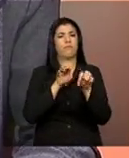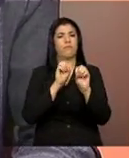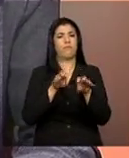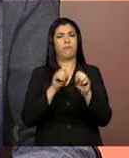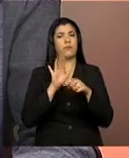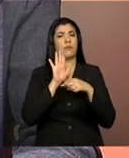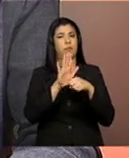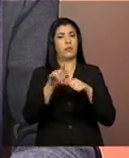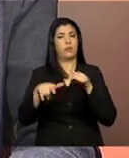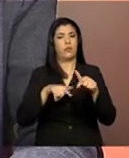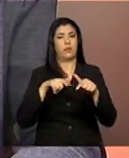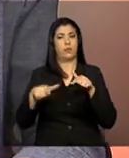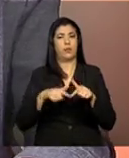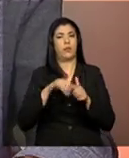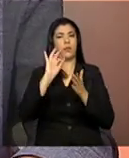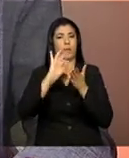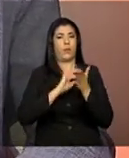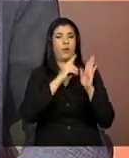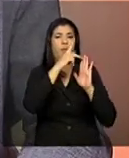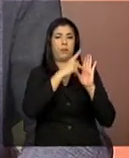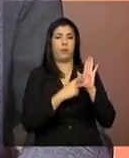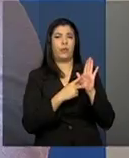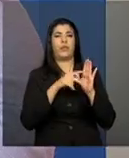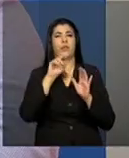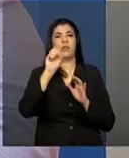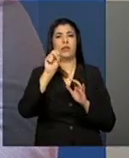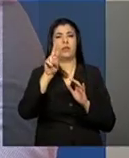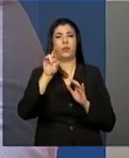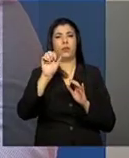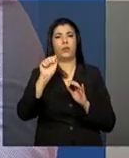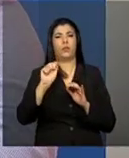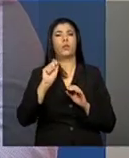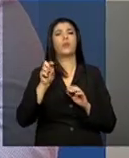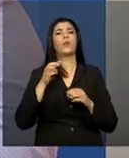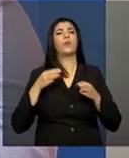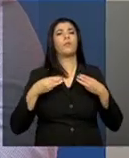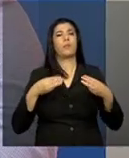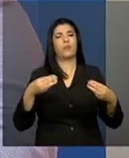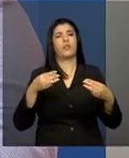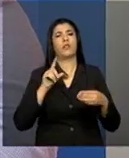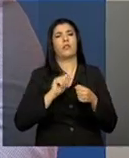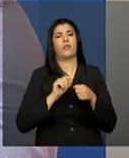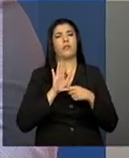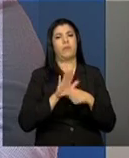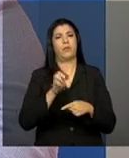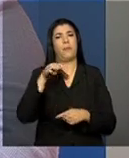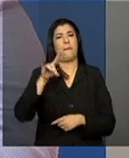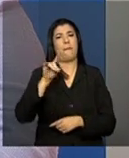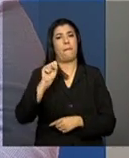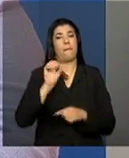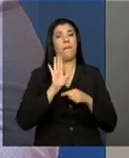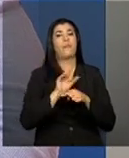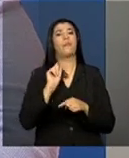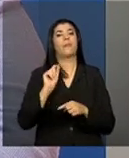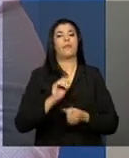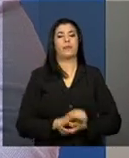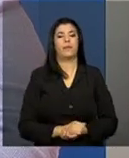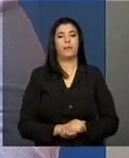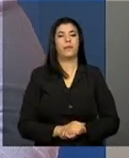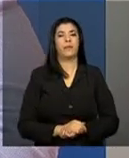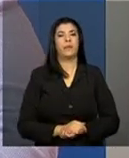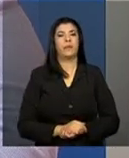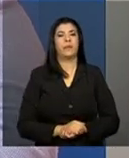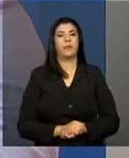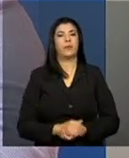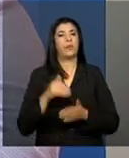utilização do prontuário SUS, o MDS tem feito? Então, ao longo desses dois anos, acho que nós fizemos teleconferência aqui, nós